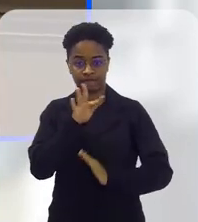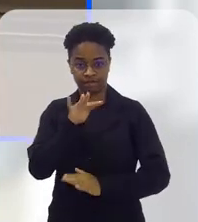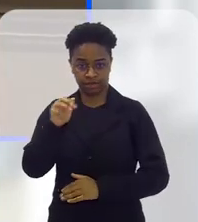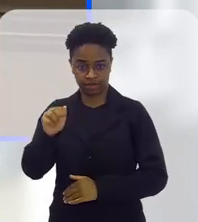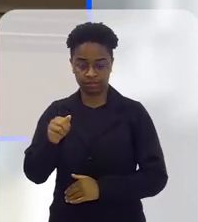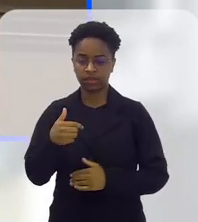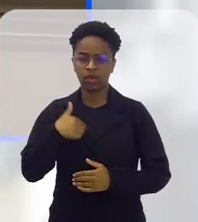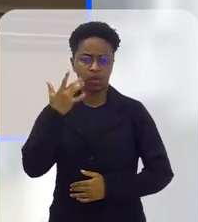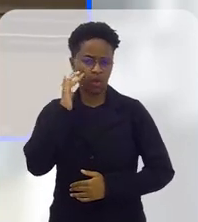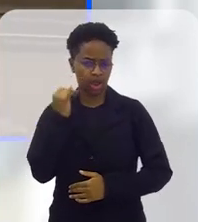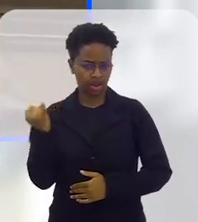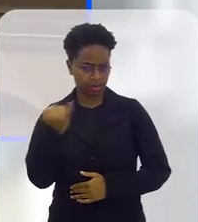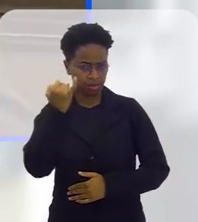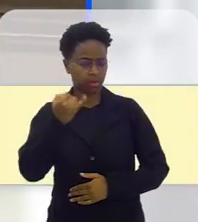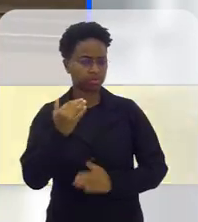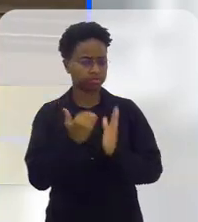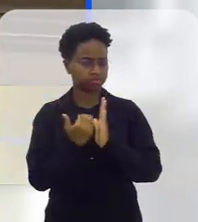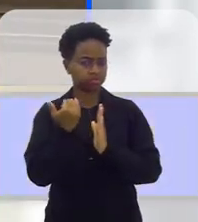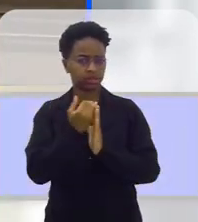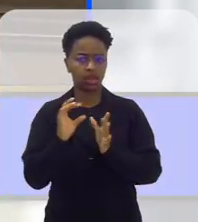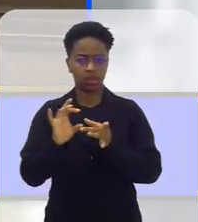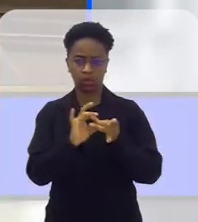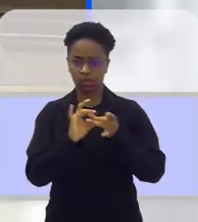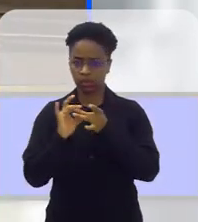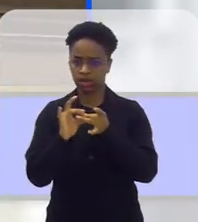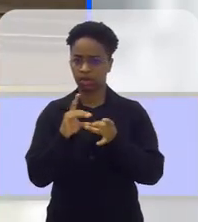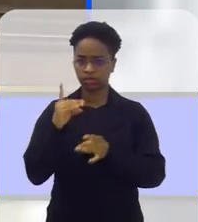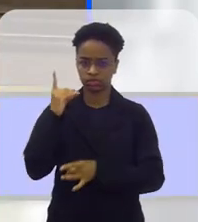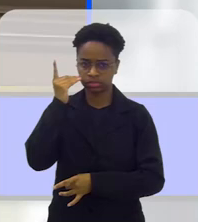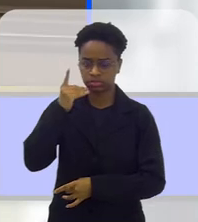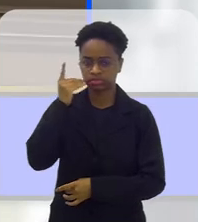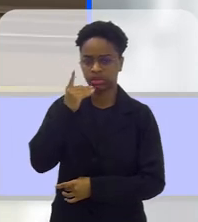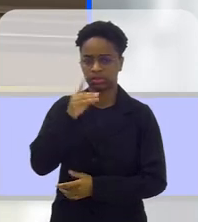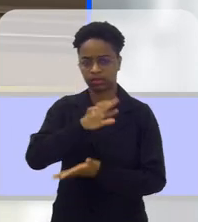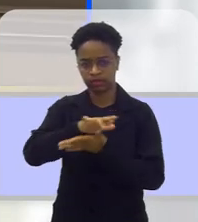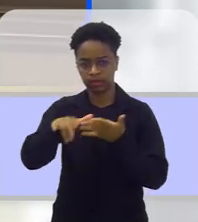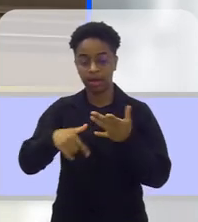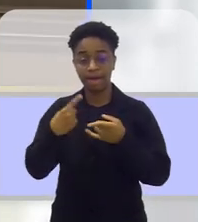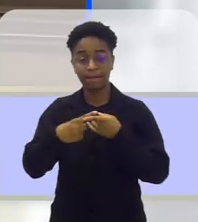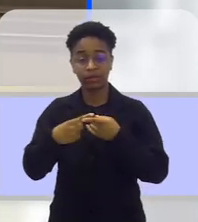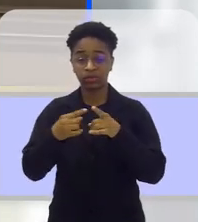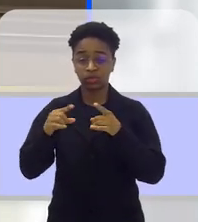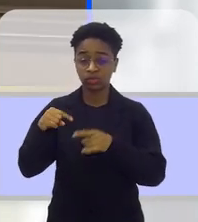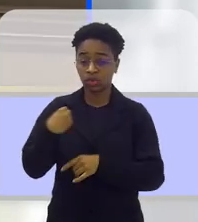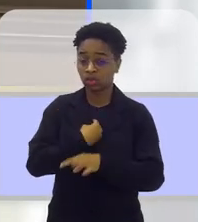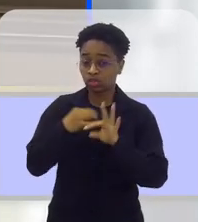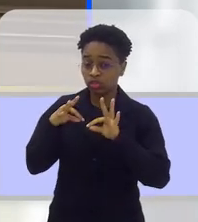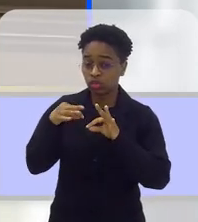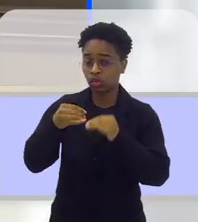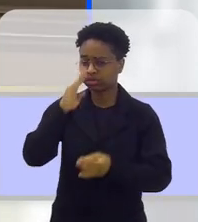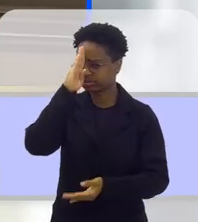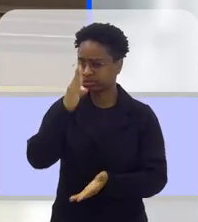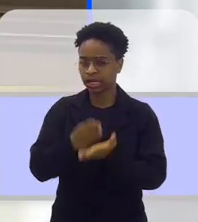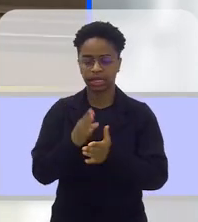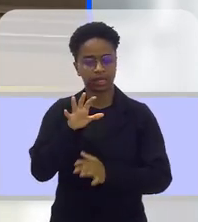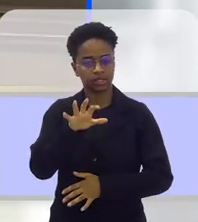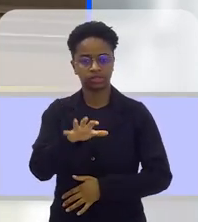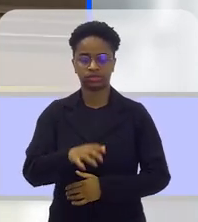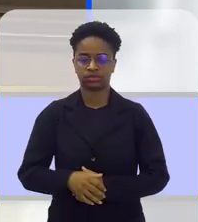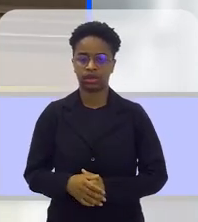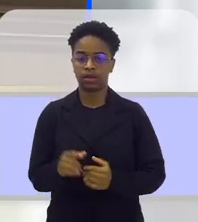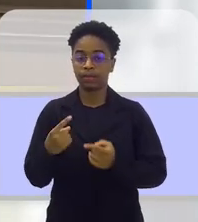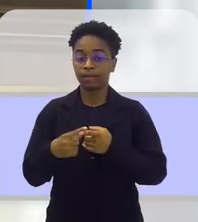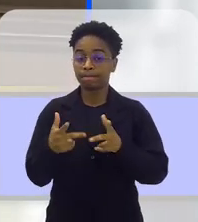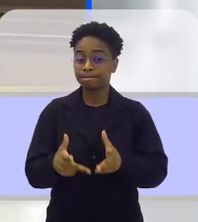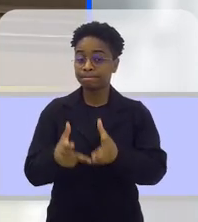importantíssimo essa união do parlamento, como você falou, porque todos aqui estão convictos nisso. Quando